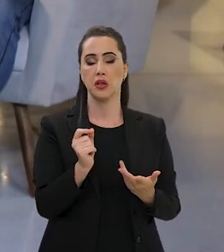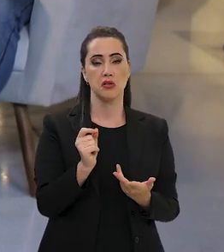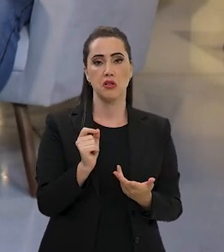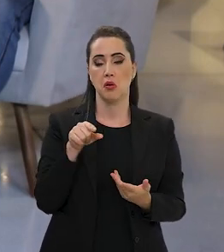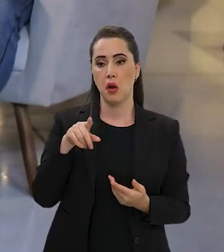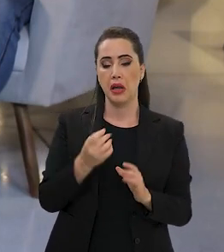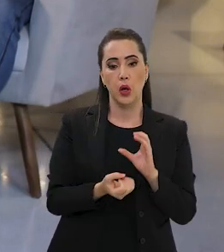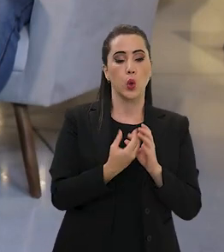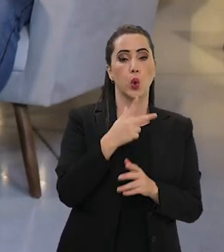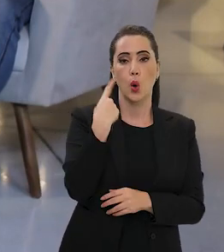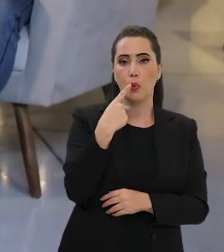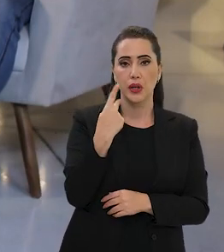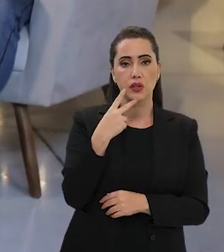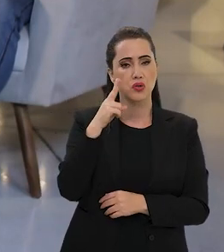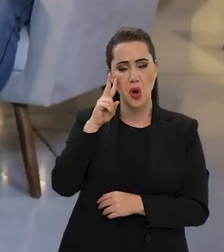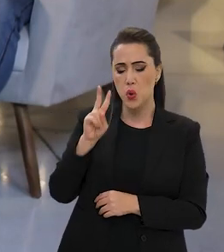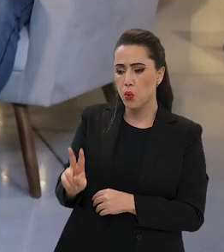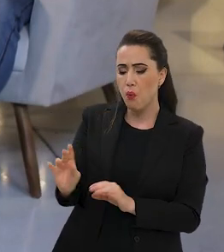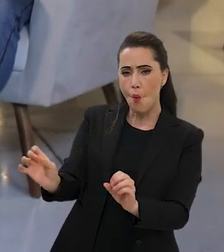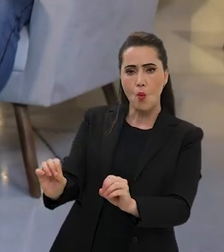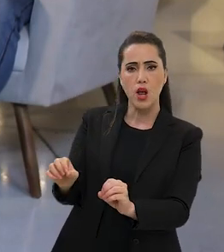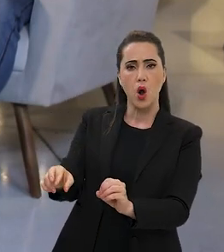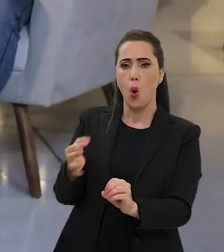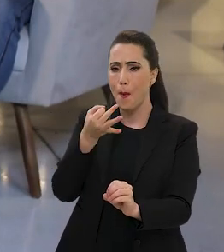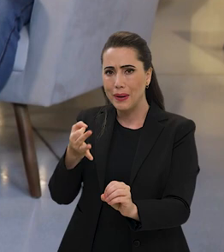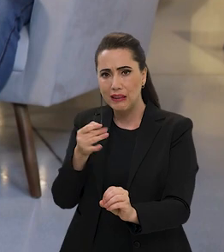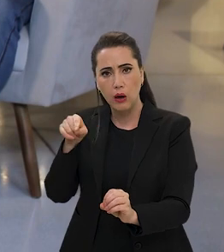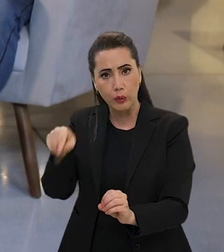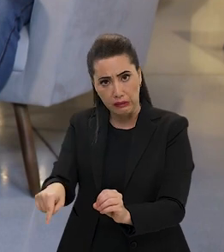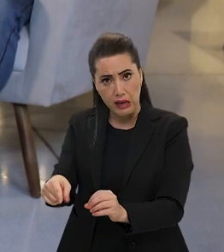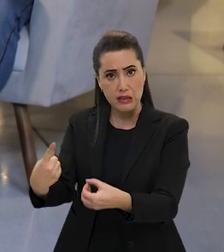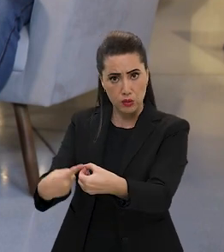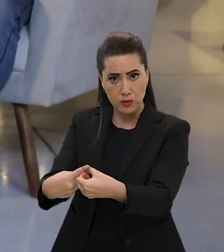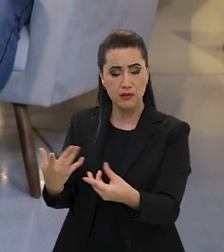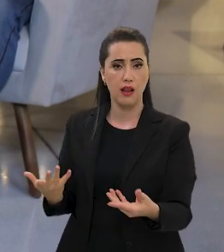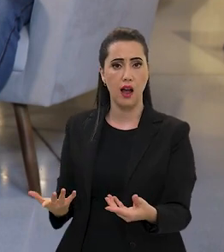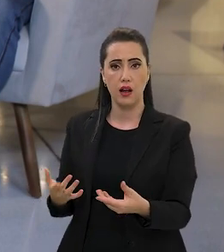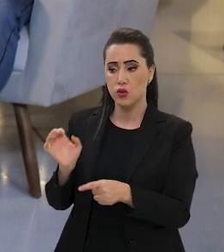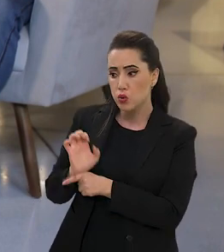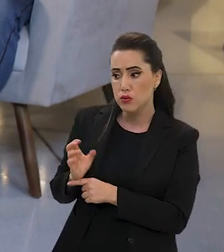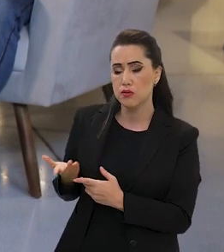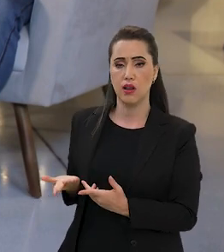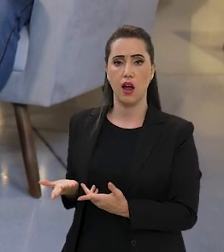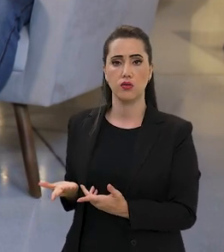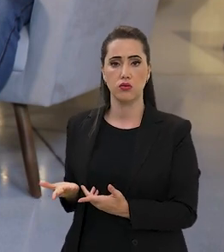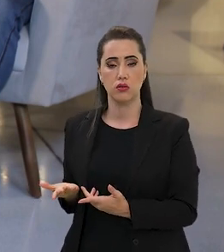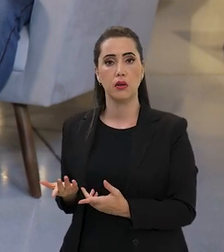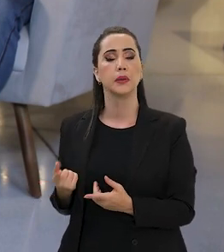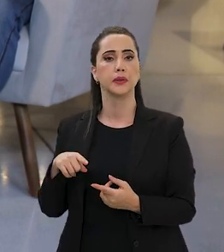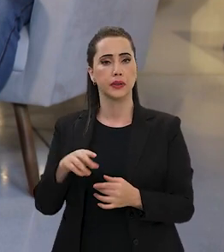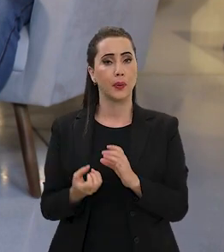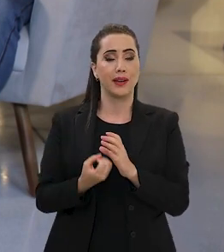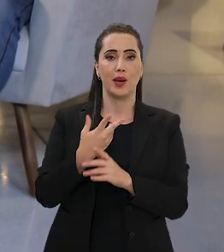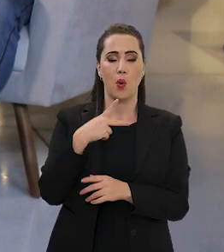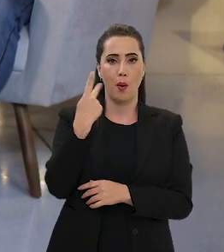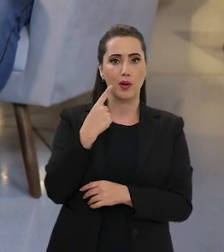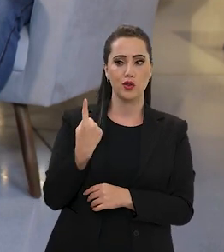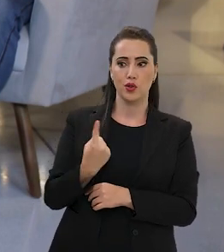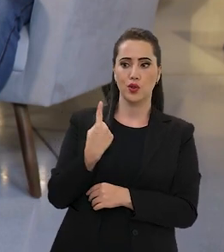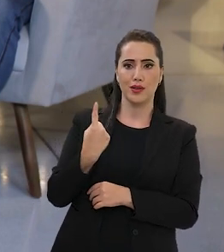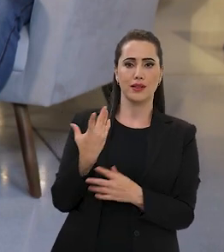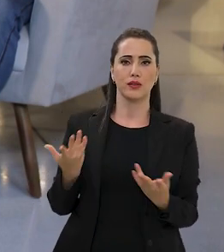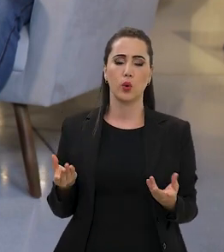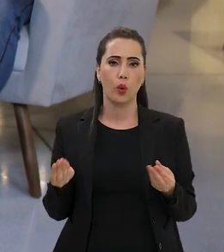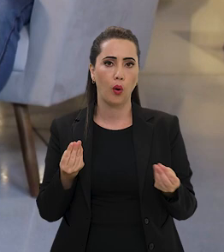por exemplo, sem escutar a população que é implicada, sem escutar os próprios entes que estão envolvidos, né?